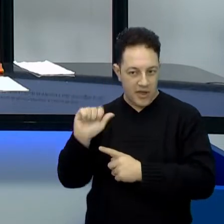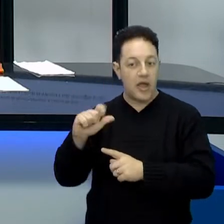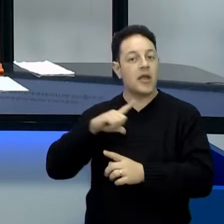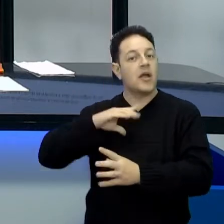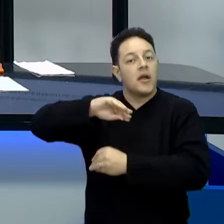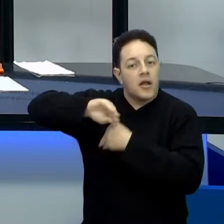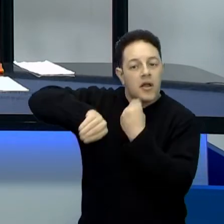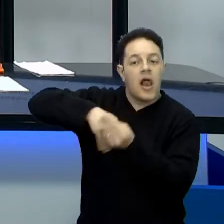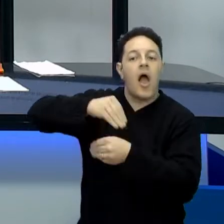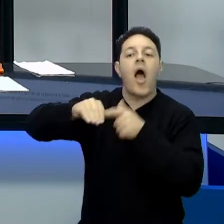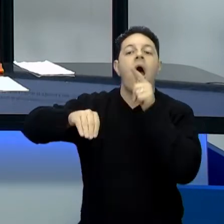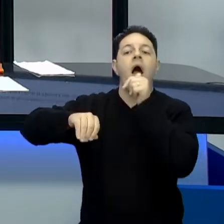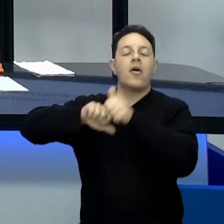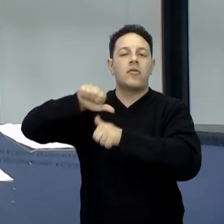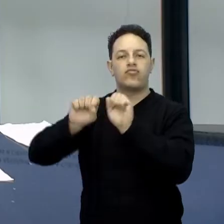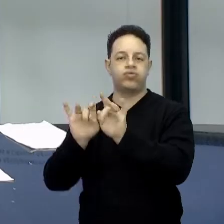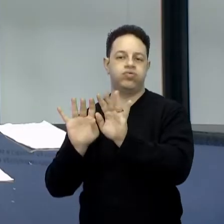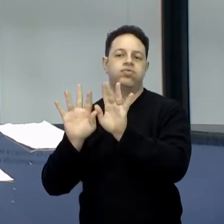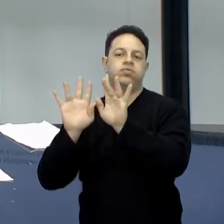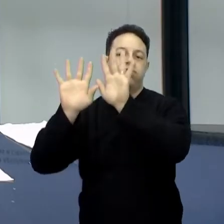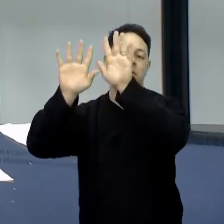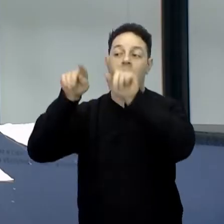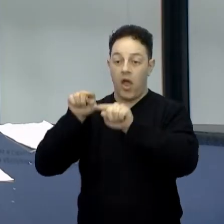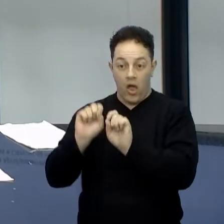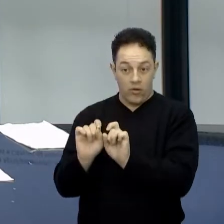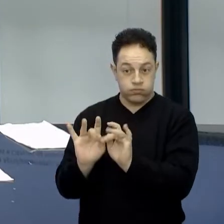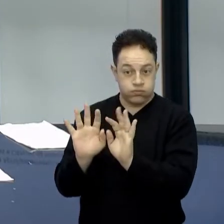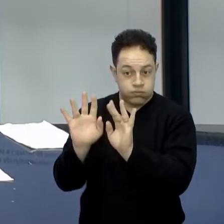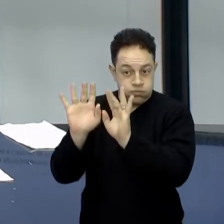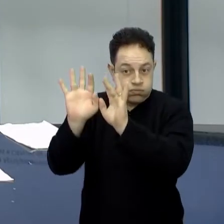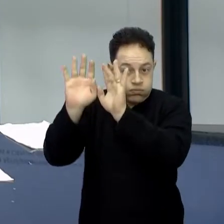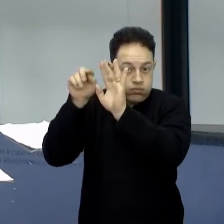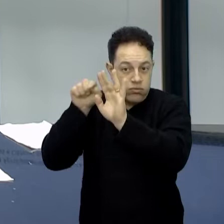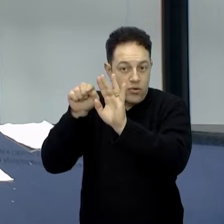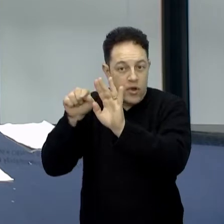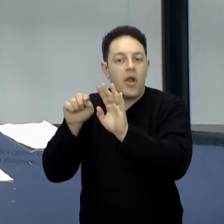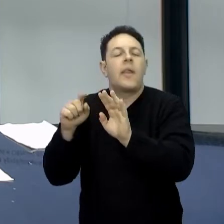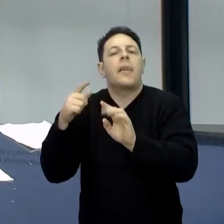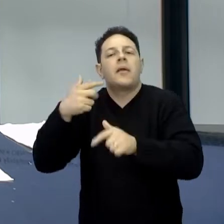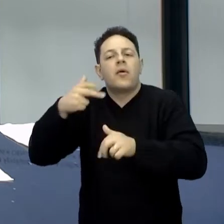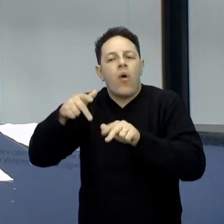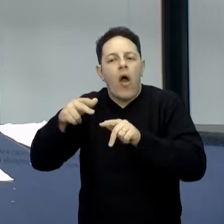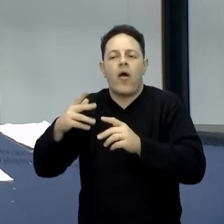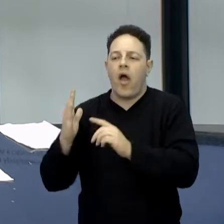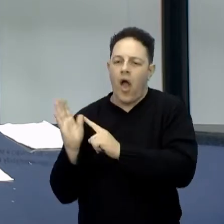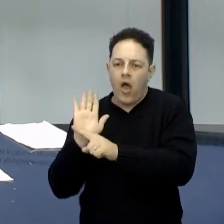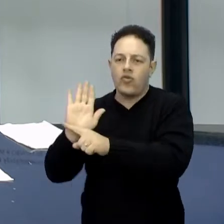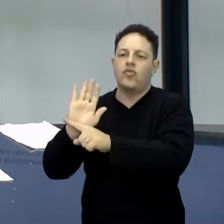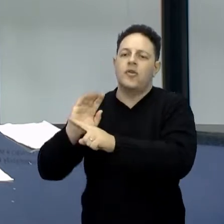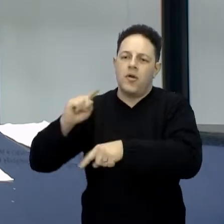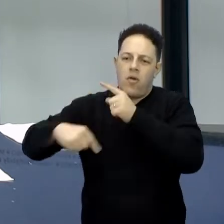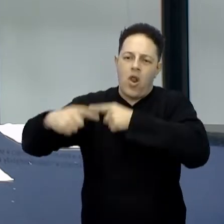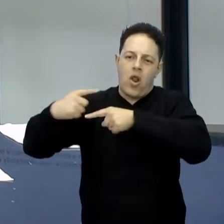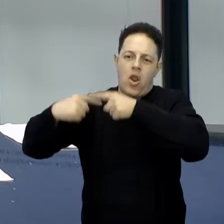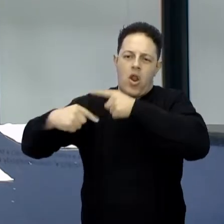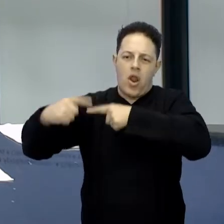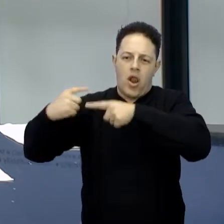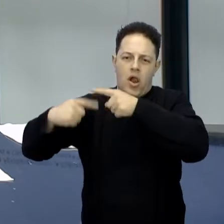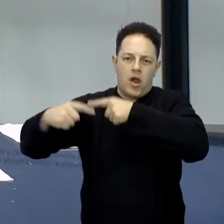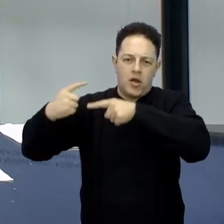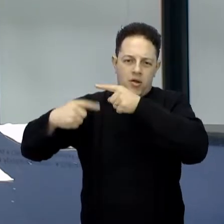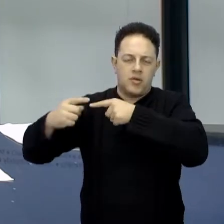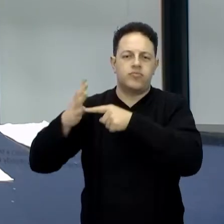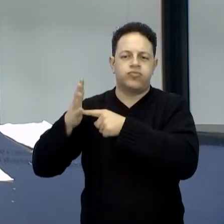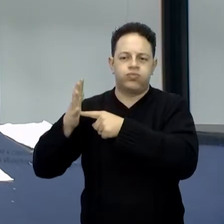se transformando em vapor e o vapor fazendo esse trabalho mecânico para gerar a turbina e depois virar